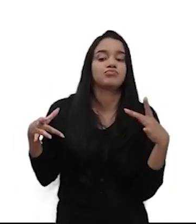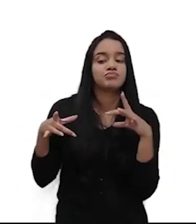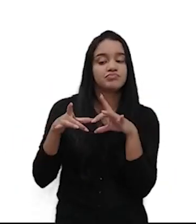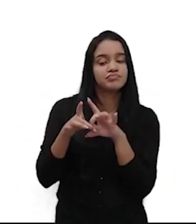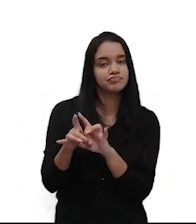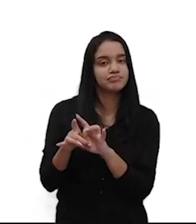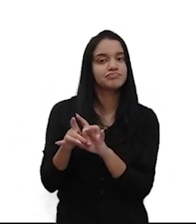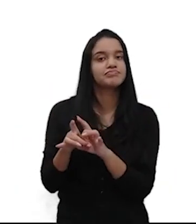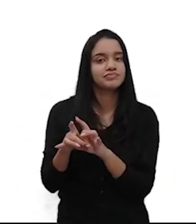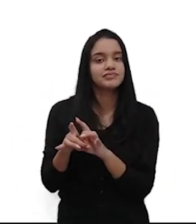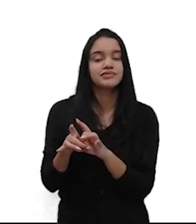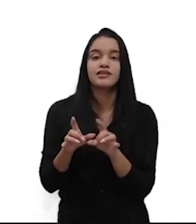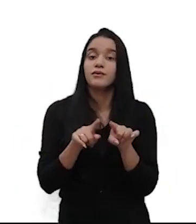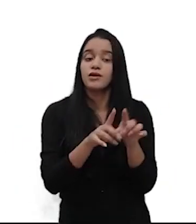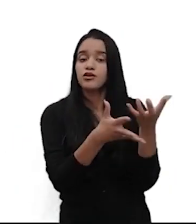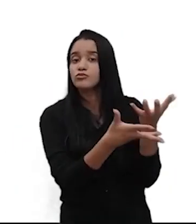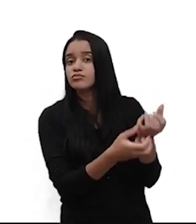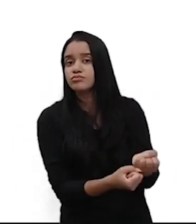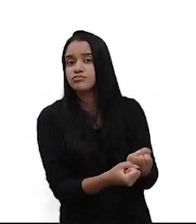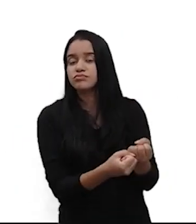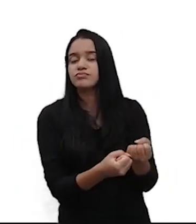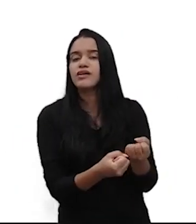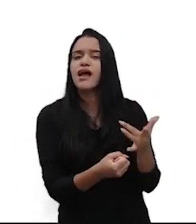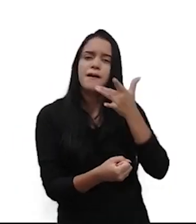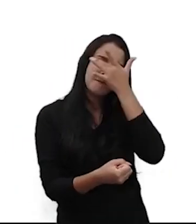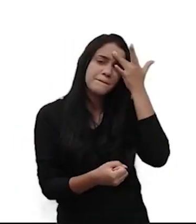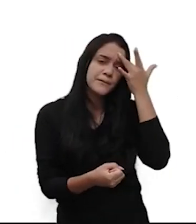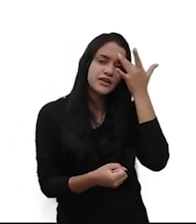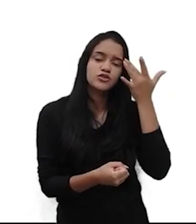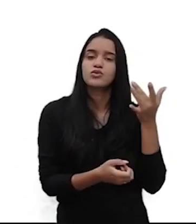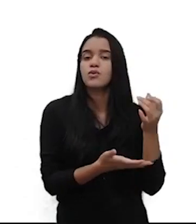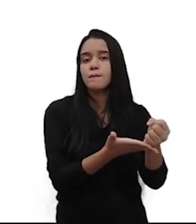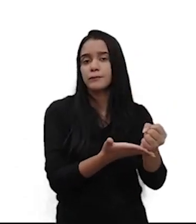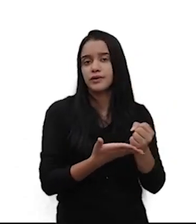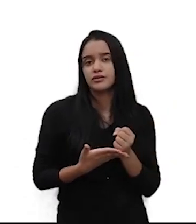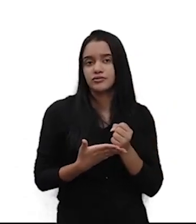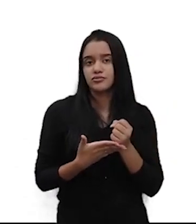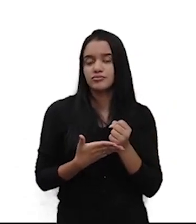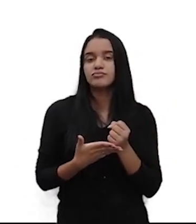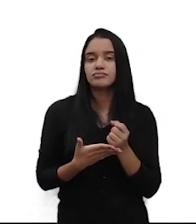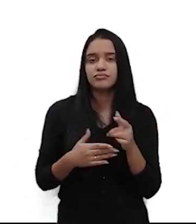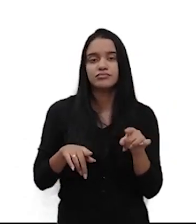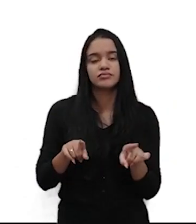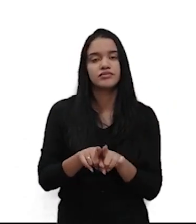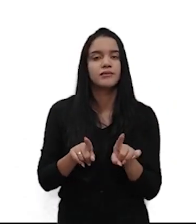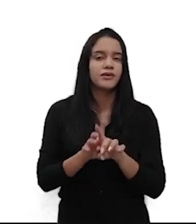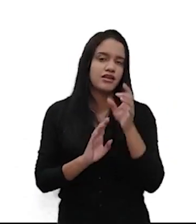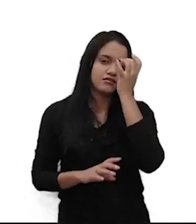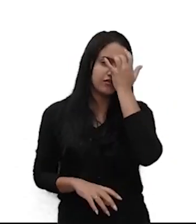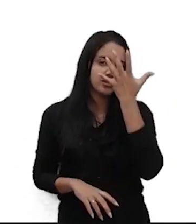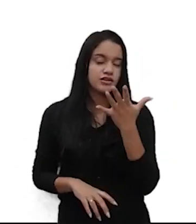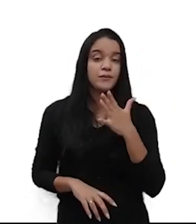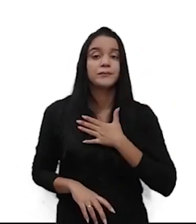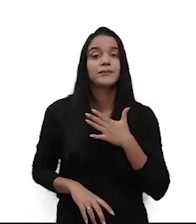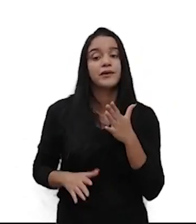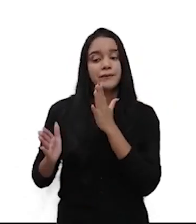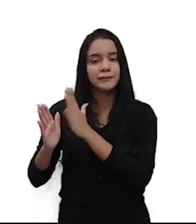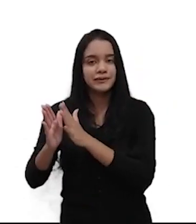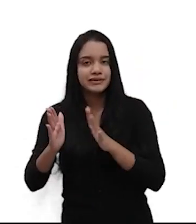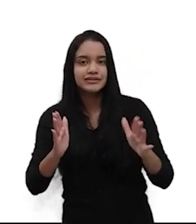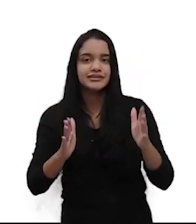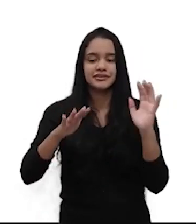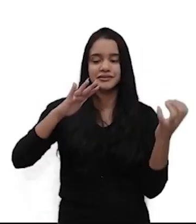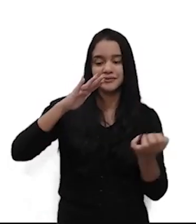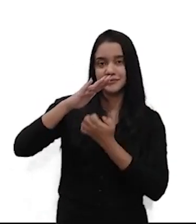fornecedores? Quem são as pessoas que vão me ajudar? Que vão facilitar o meu processo de aplicação de